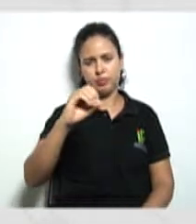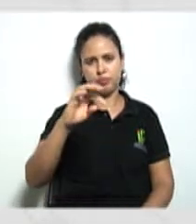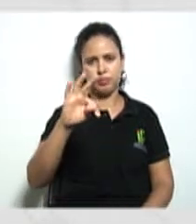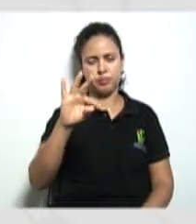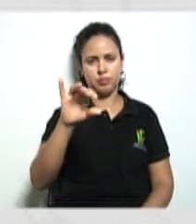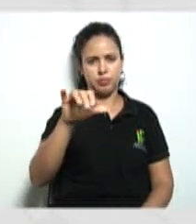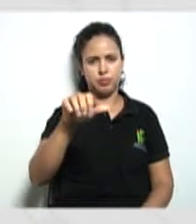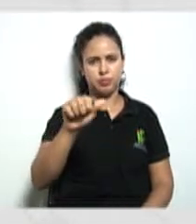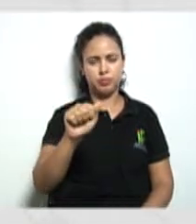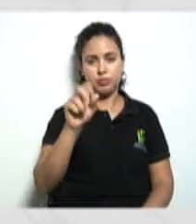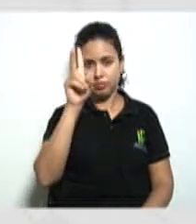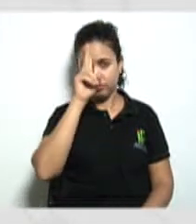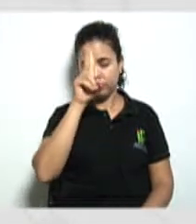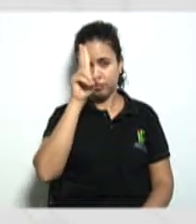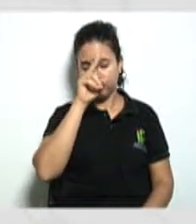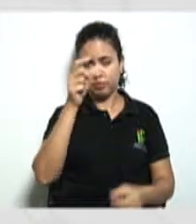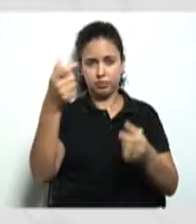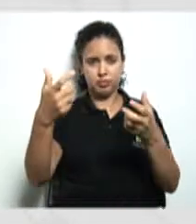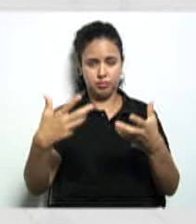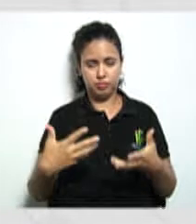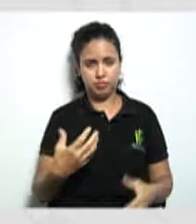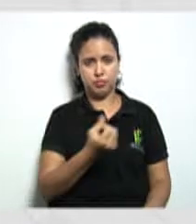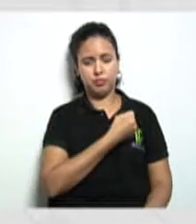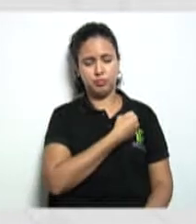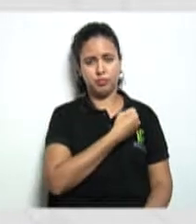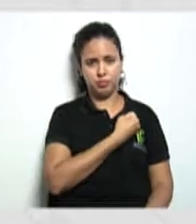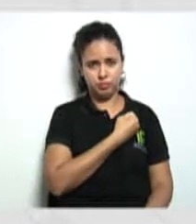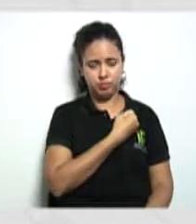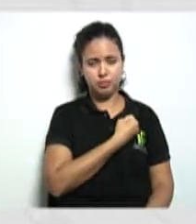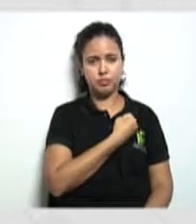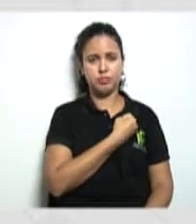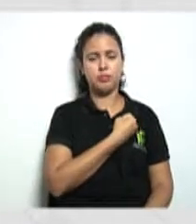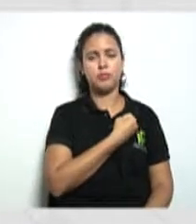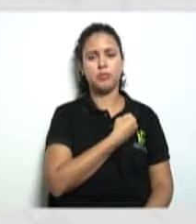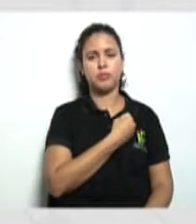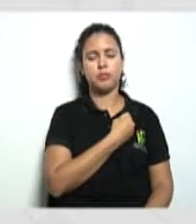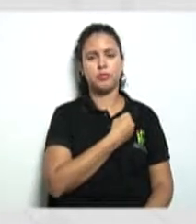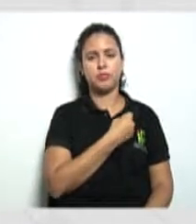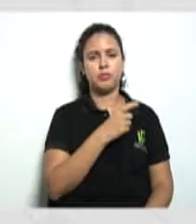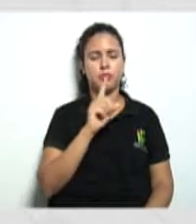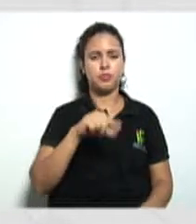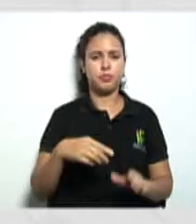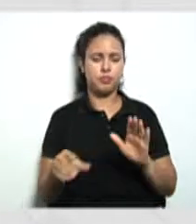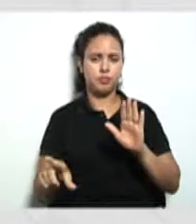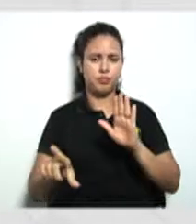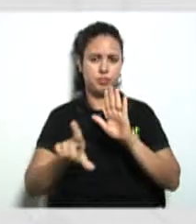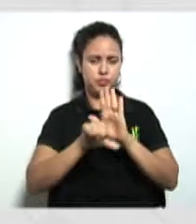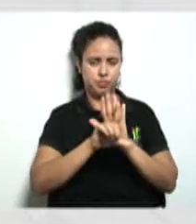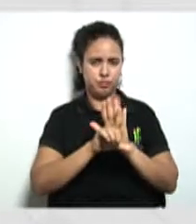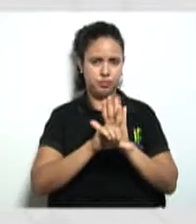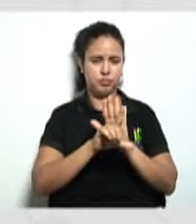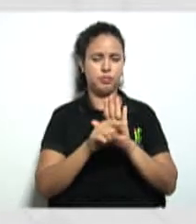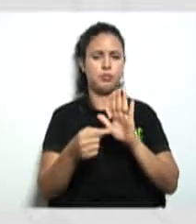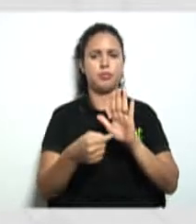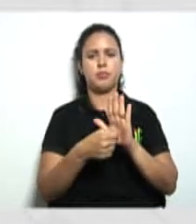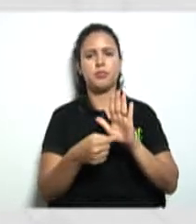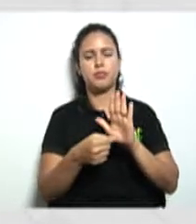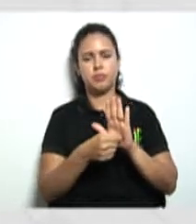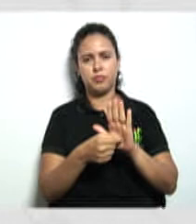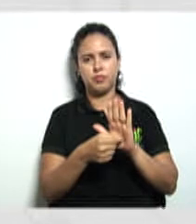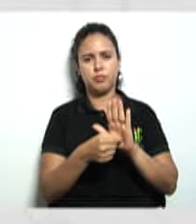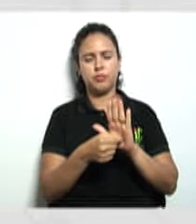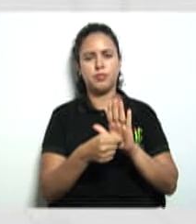momento da questão do número mínimo? Então esse número mínimo ele está previsto aonde? Na lei